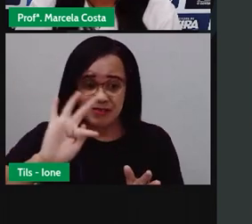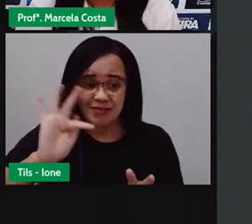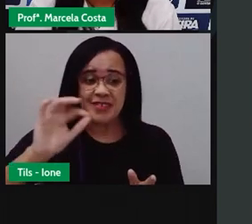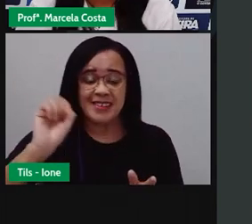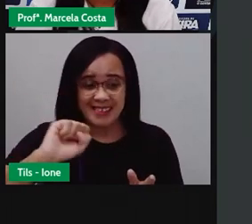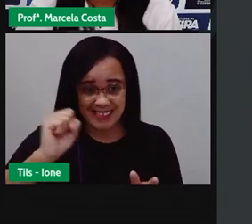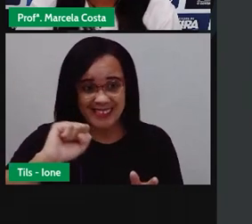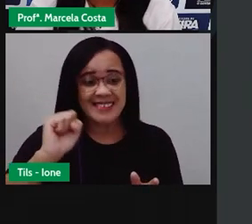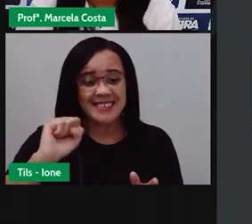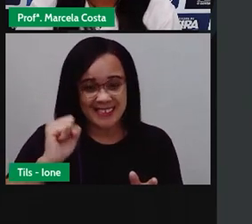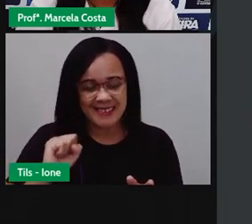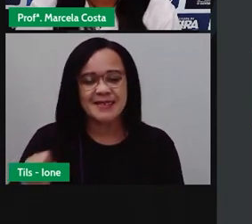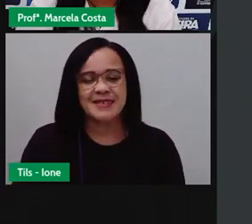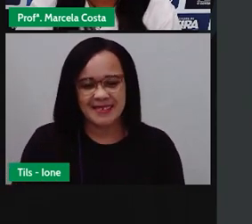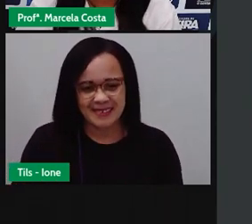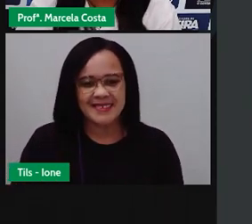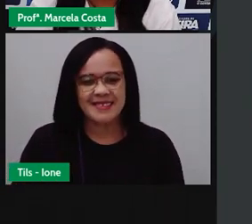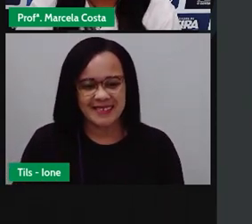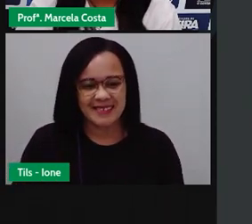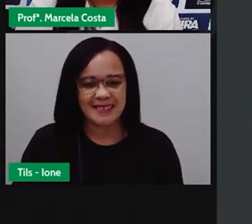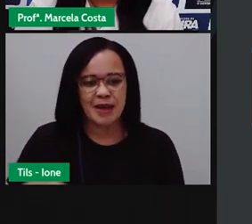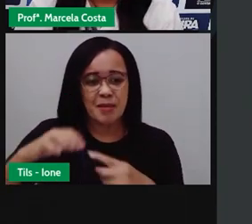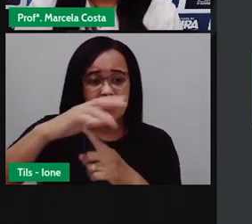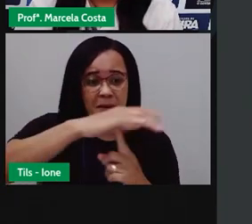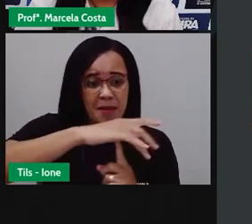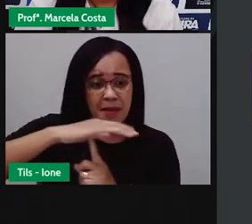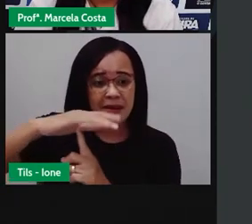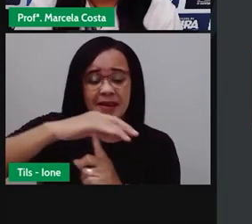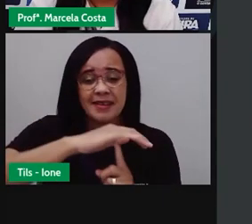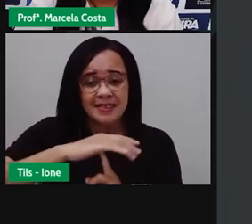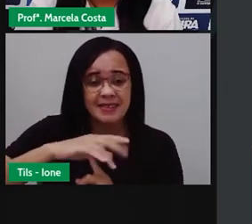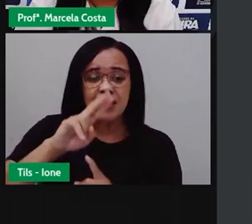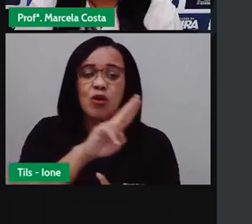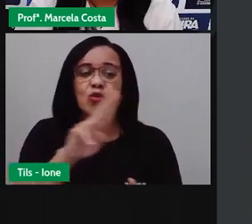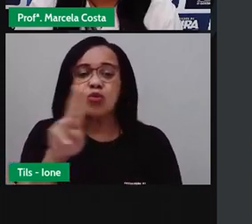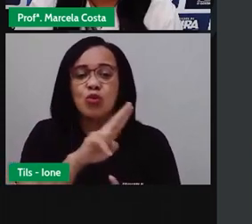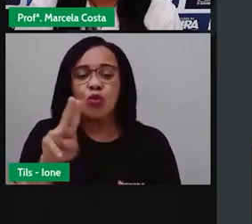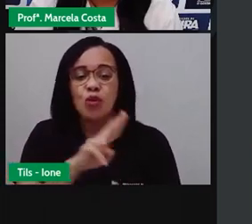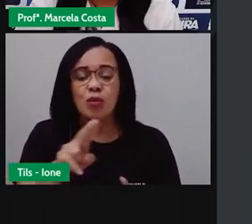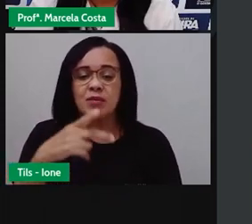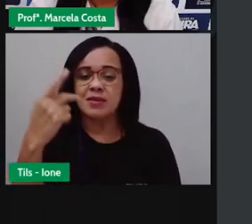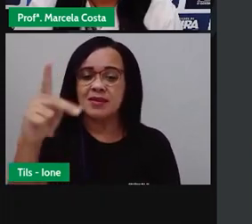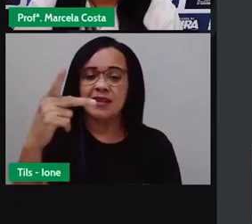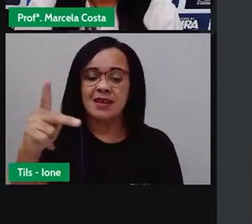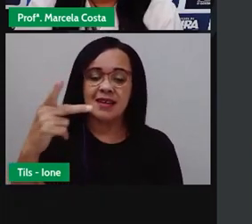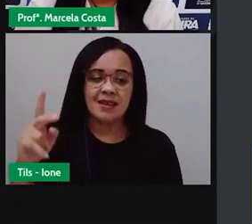Uma feirense. Vamos ver quem é ela. O nome dela é Ana Gomes.